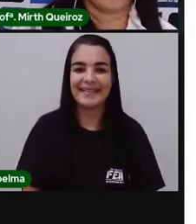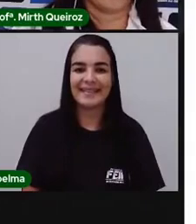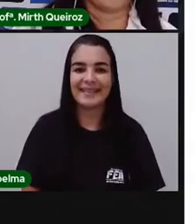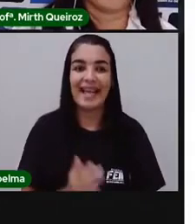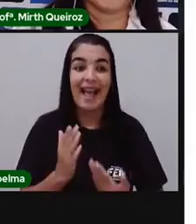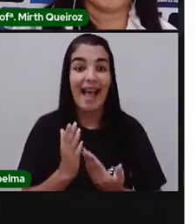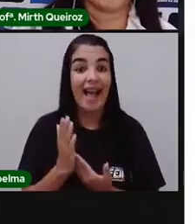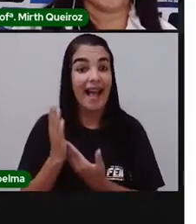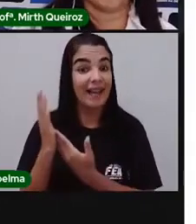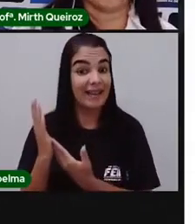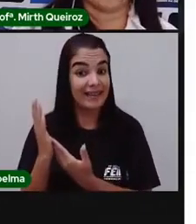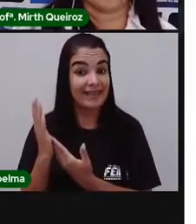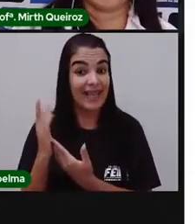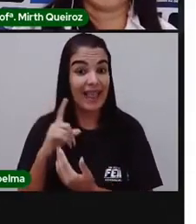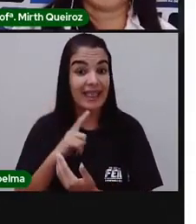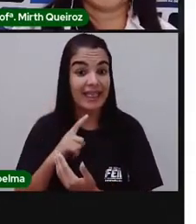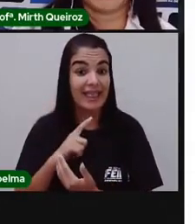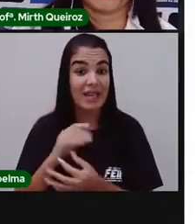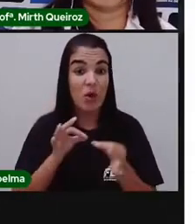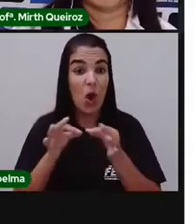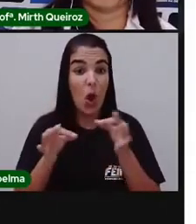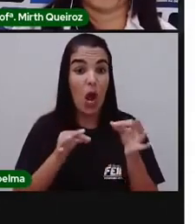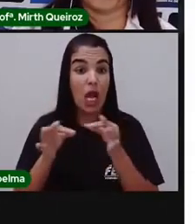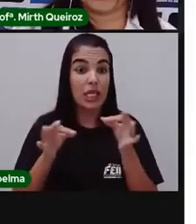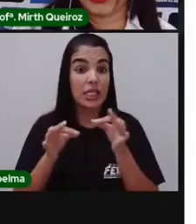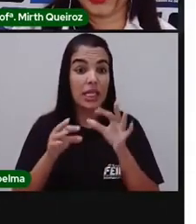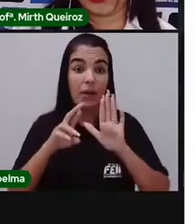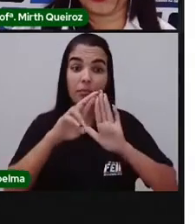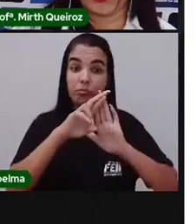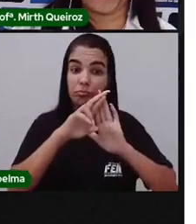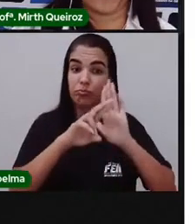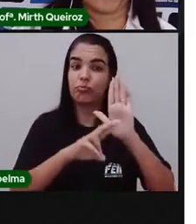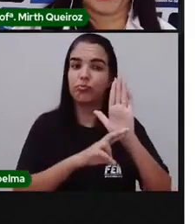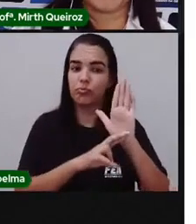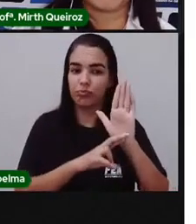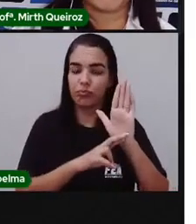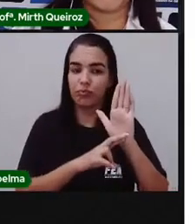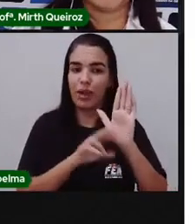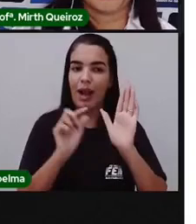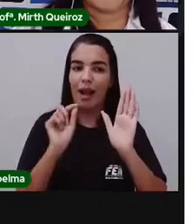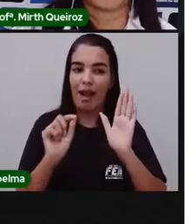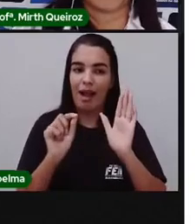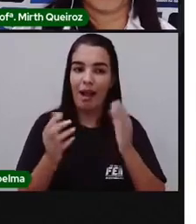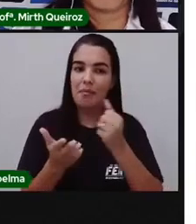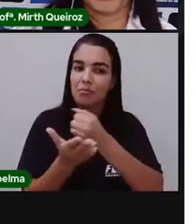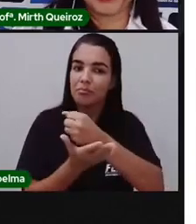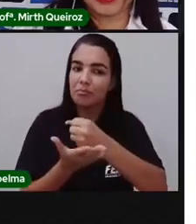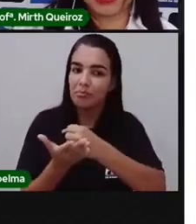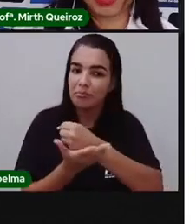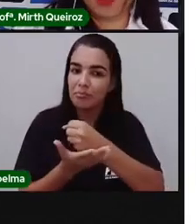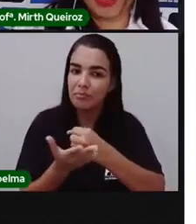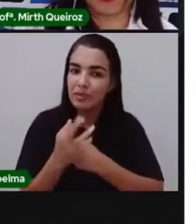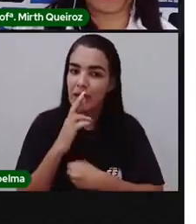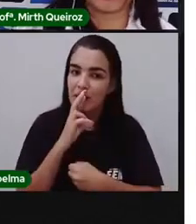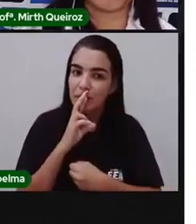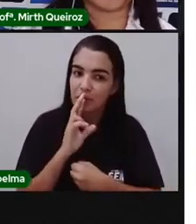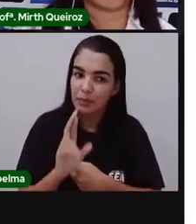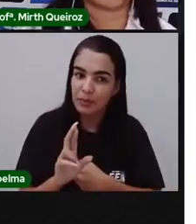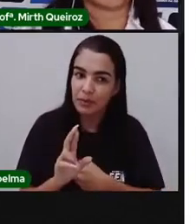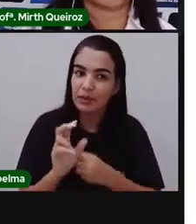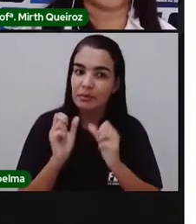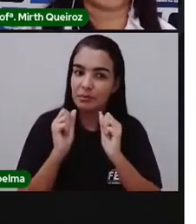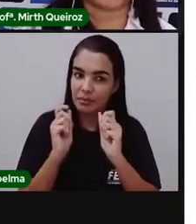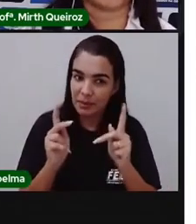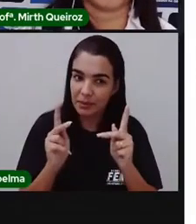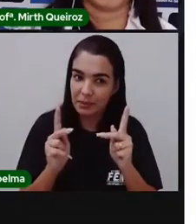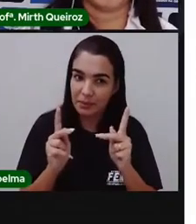como é organizado o texto, com base na resposta a essas perguntas.